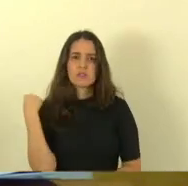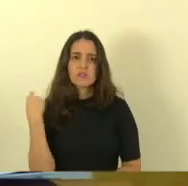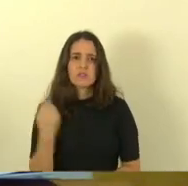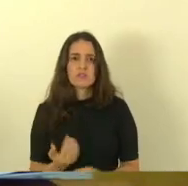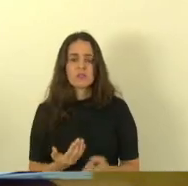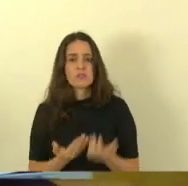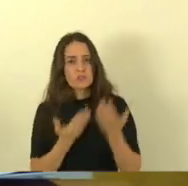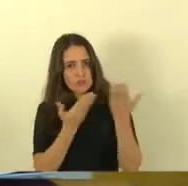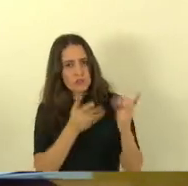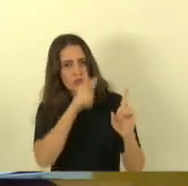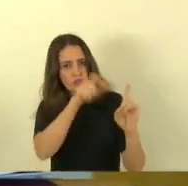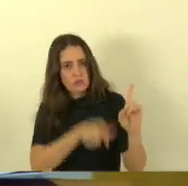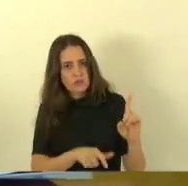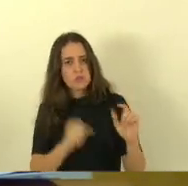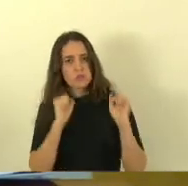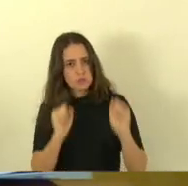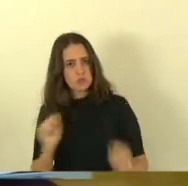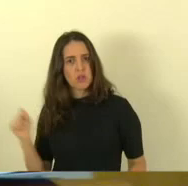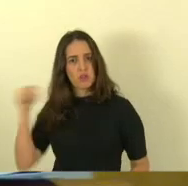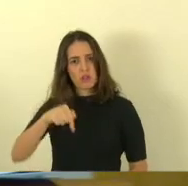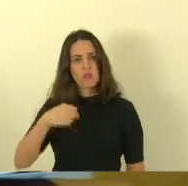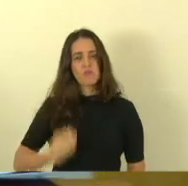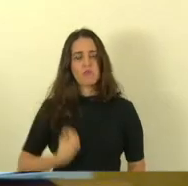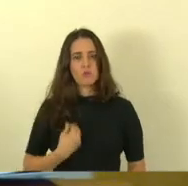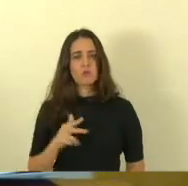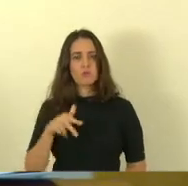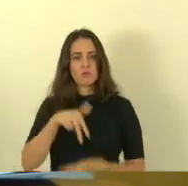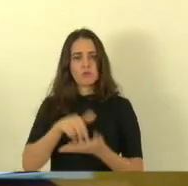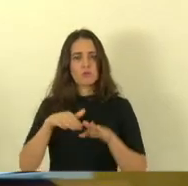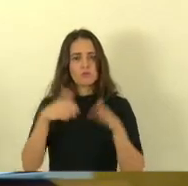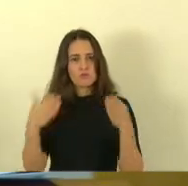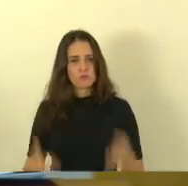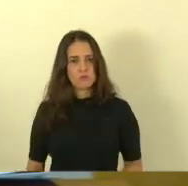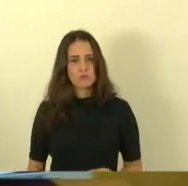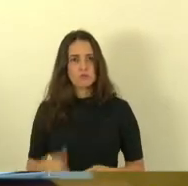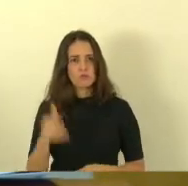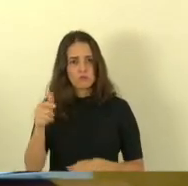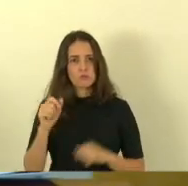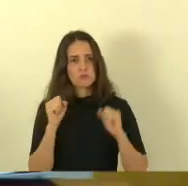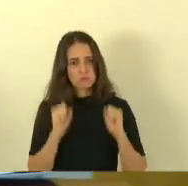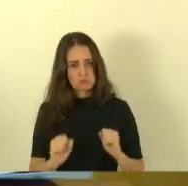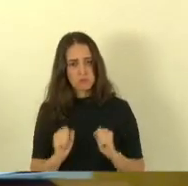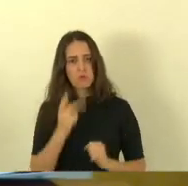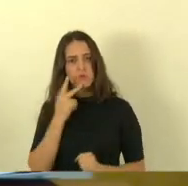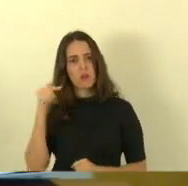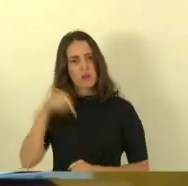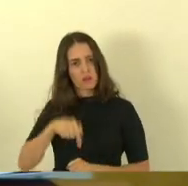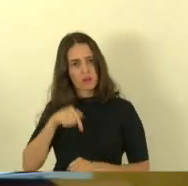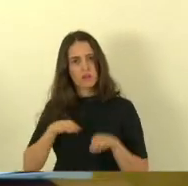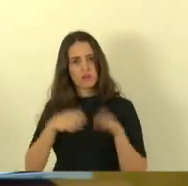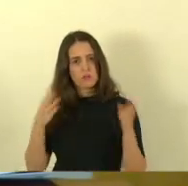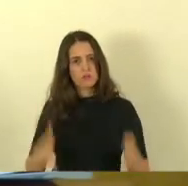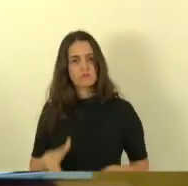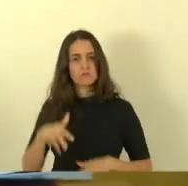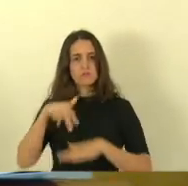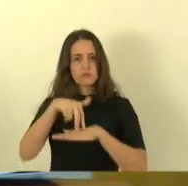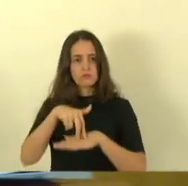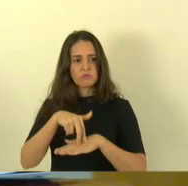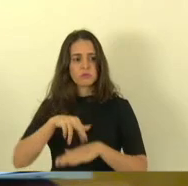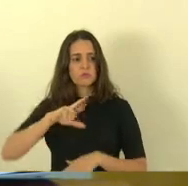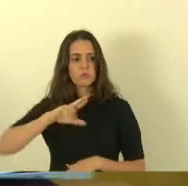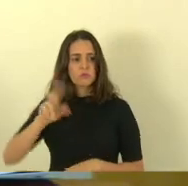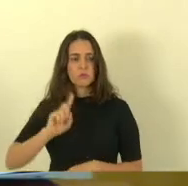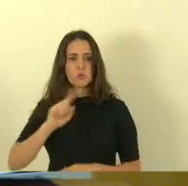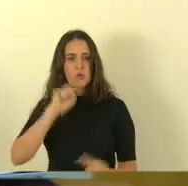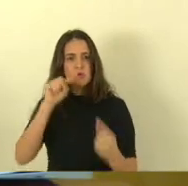era uma pessoa até que podia ter vindo aqui e que é um cara competente e fazer uma fala uma fala não é uma fala